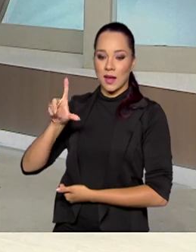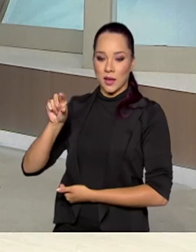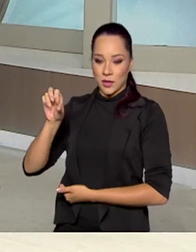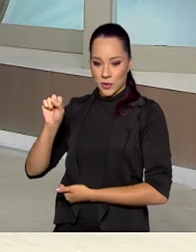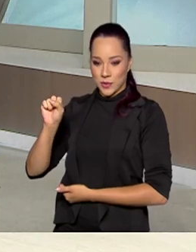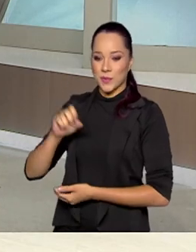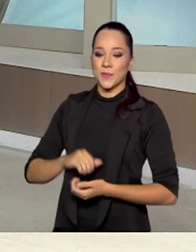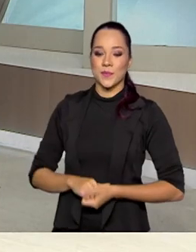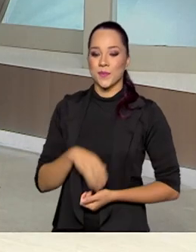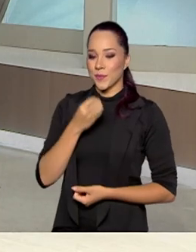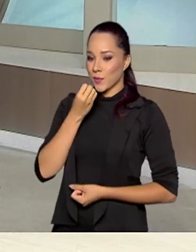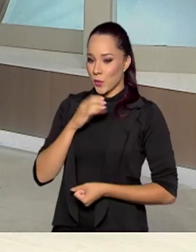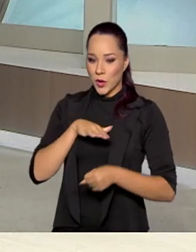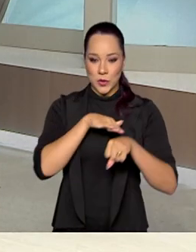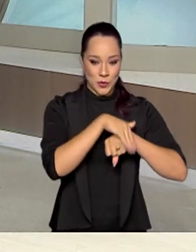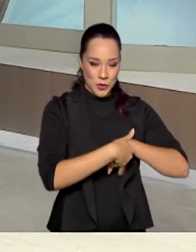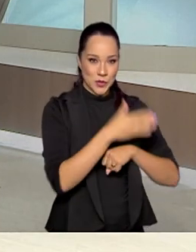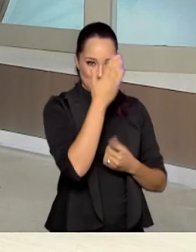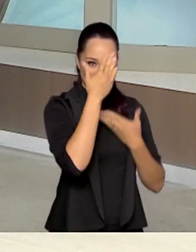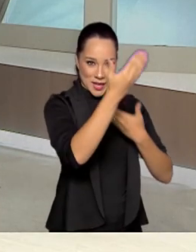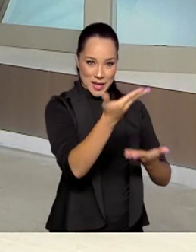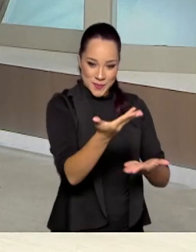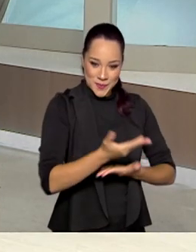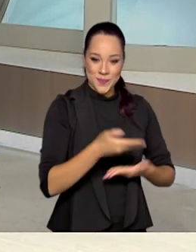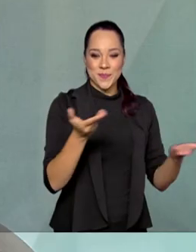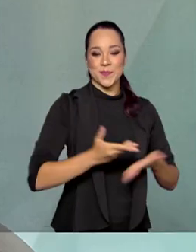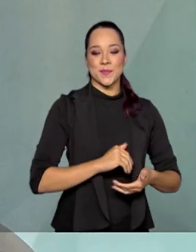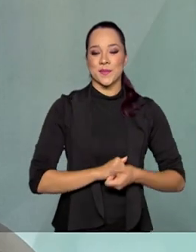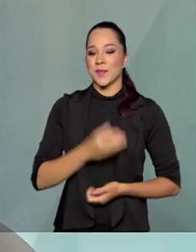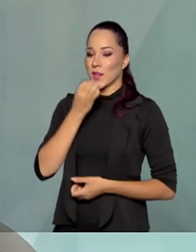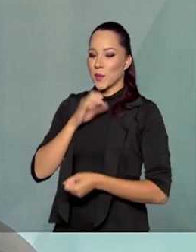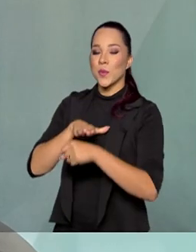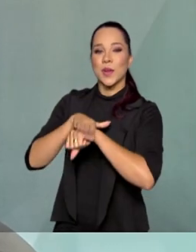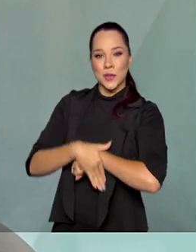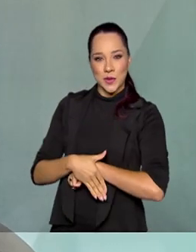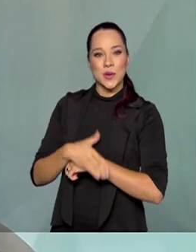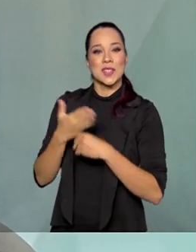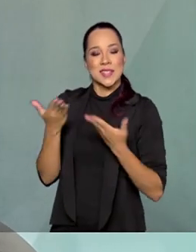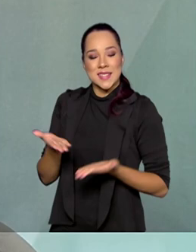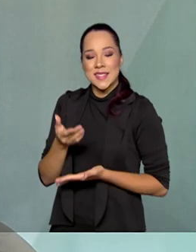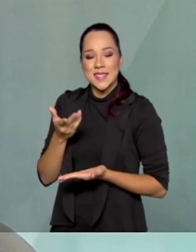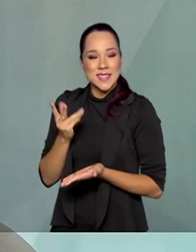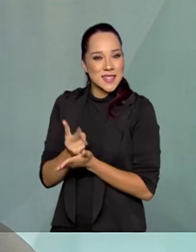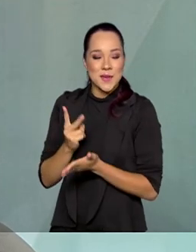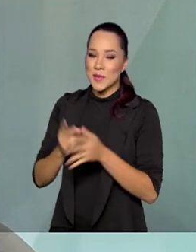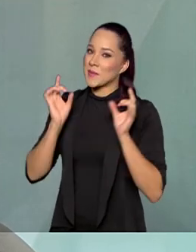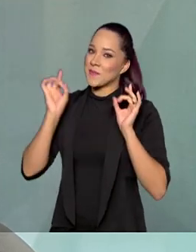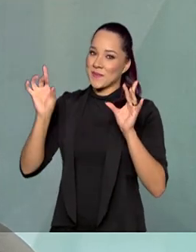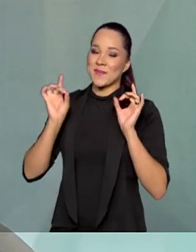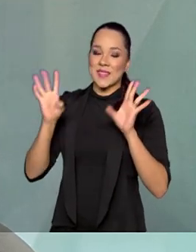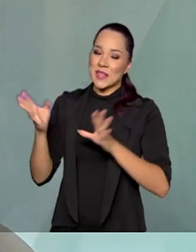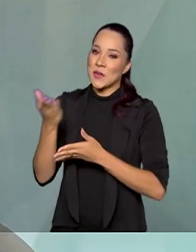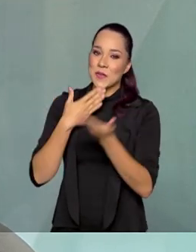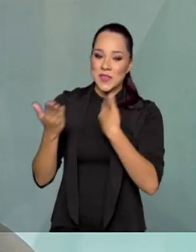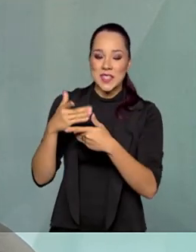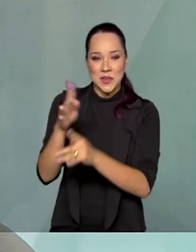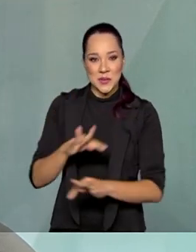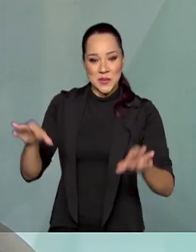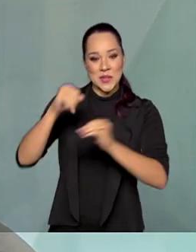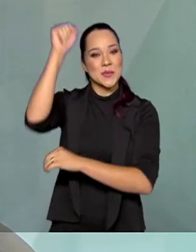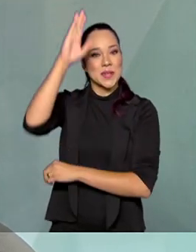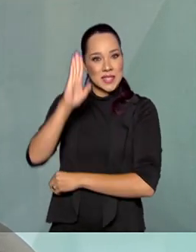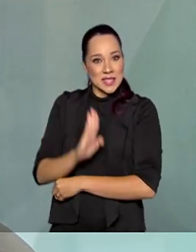Boa noite, presidente. Muito obrigado pela presença aqui no Brasil em Pauta. Boa noite, Paulo. Sempre um privilégio falar com vocês e com todos os